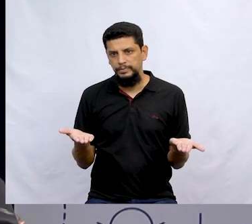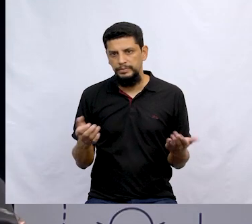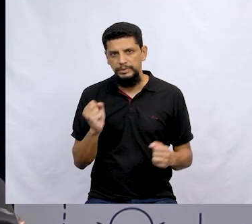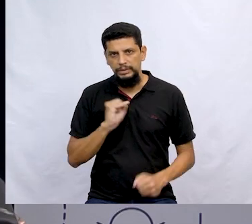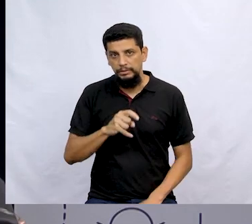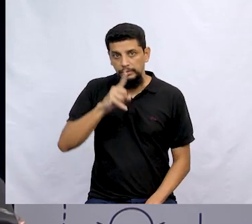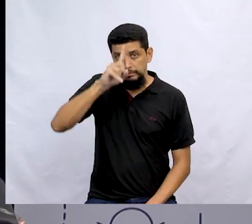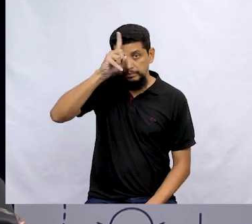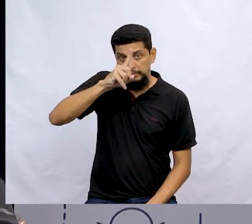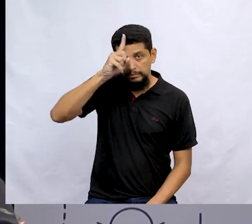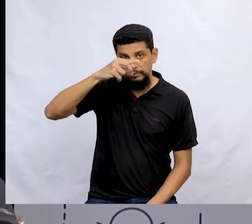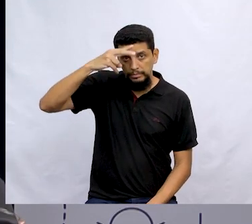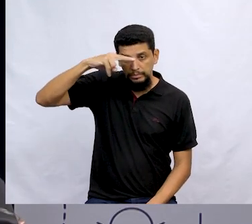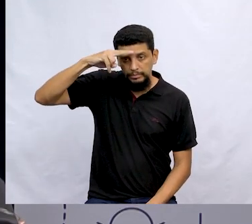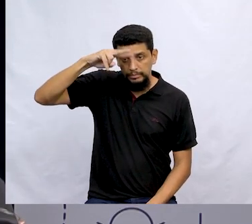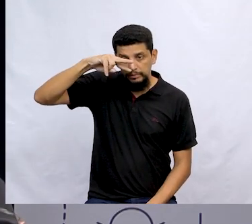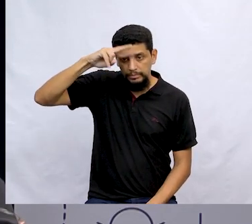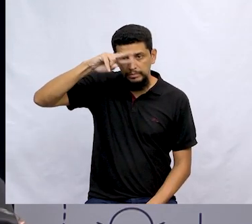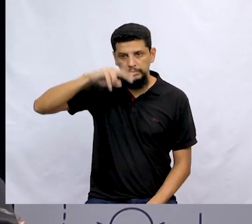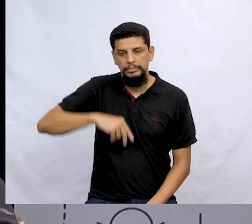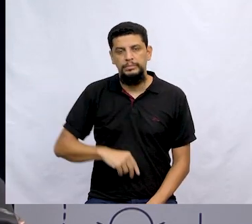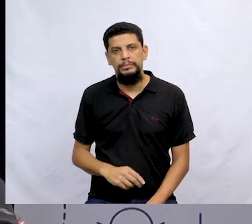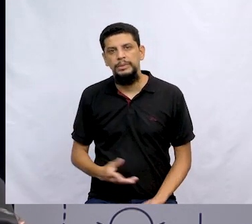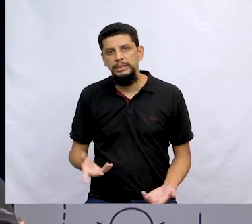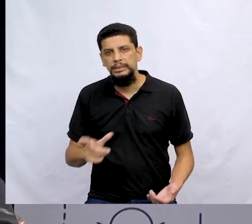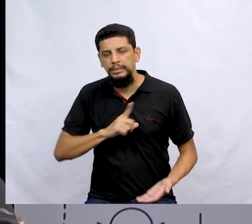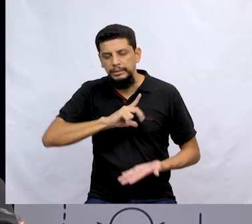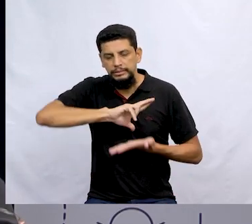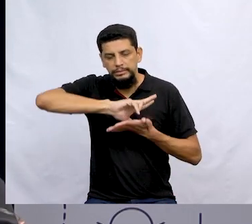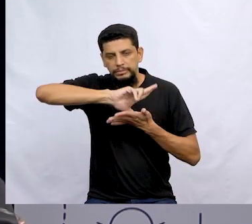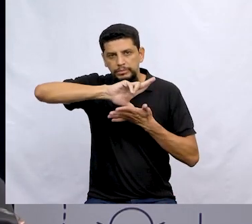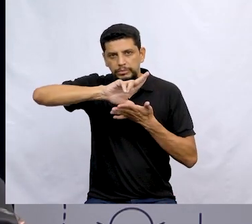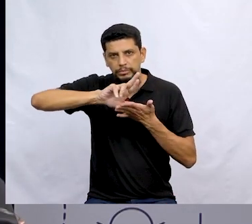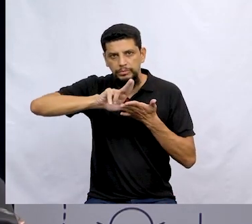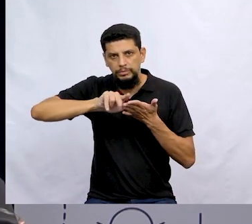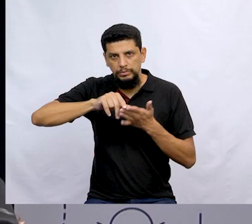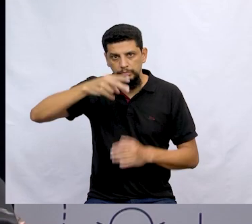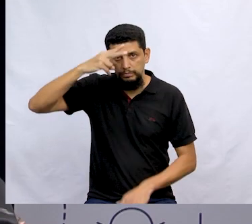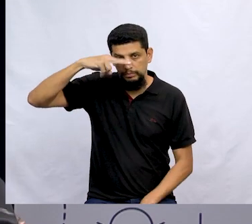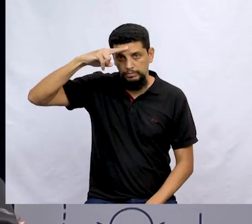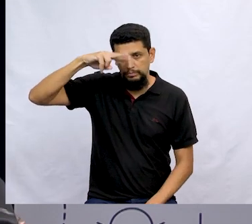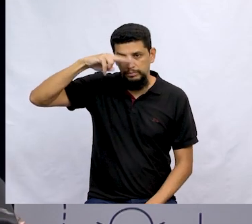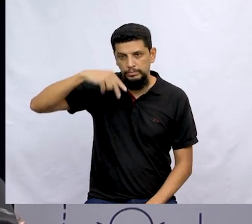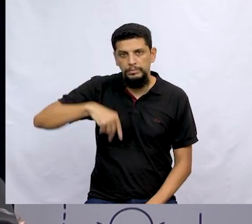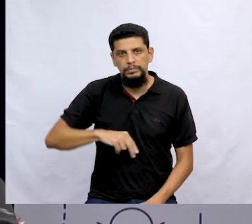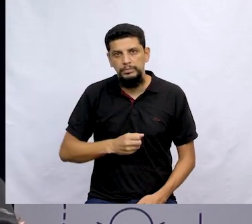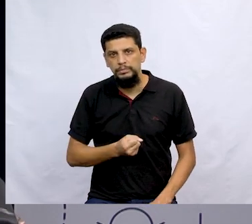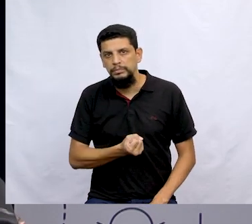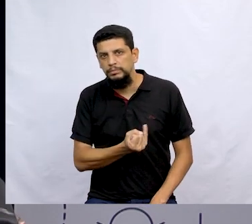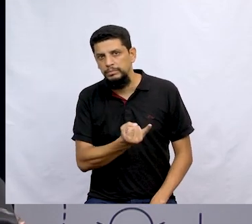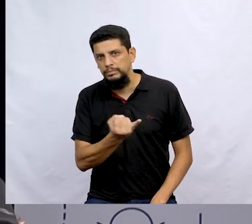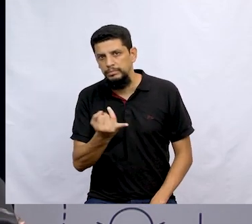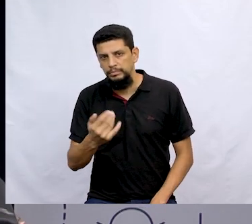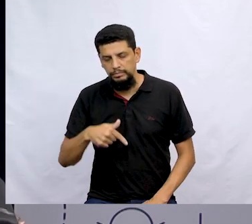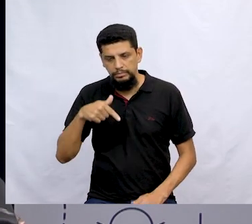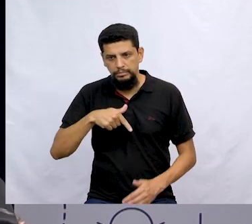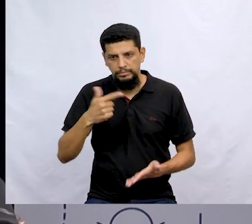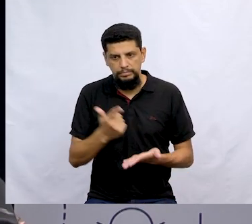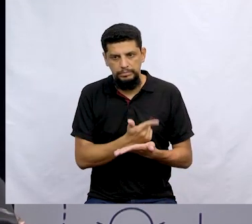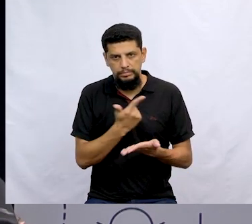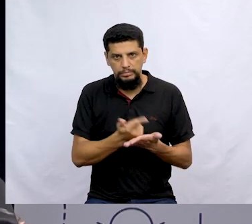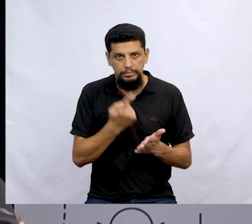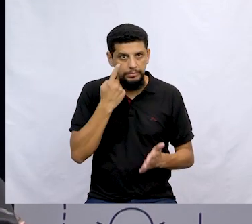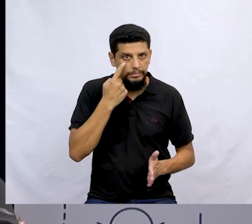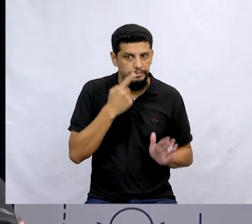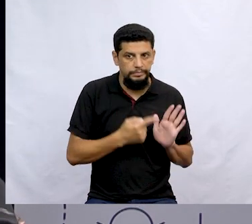se ele é um inventor de histórias, ele não tem só essa história, não é mesmo? Ele tem várias outras histórias. Algumas delas são essas que